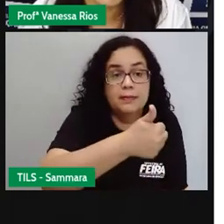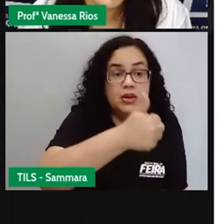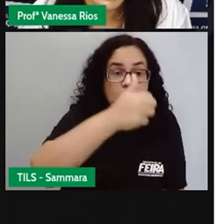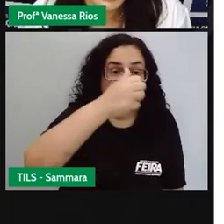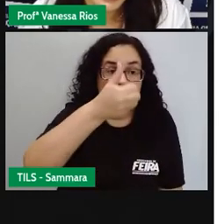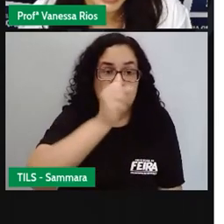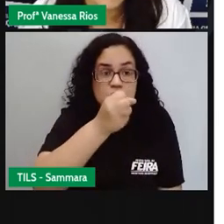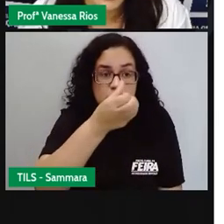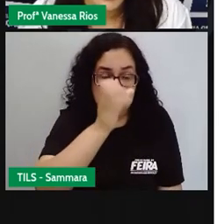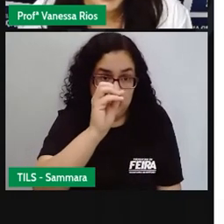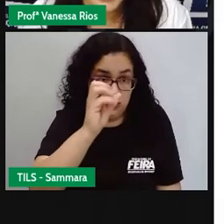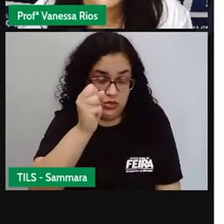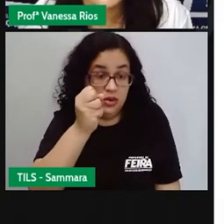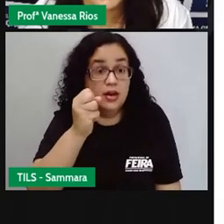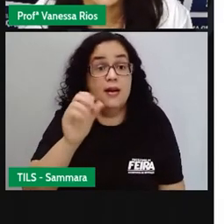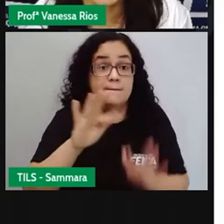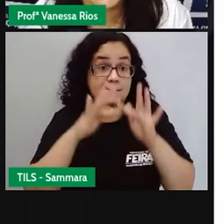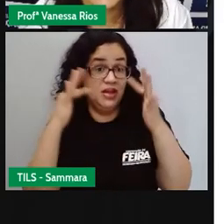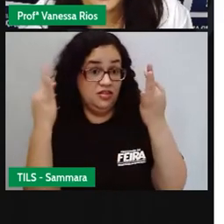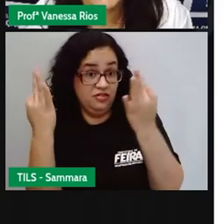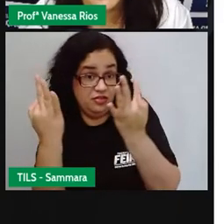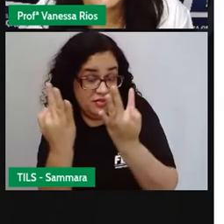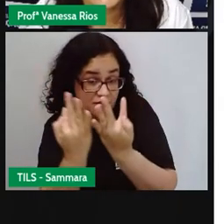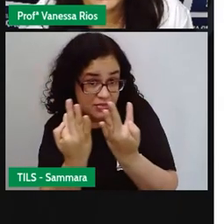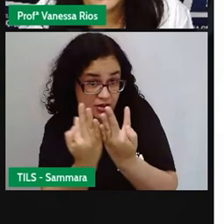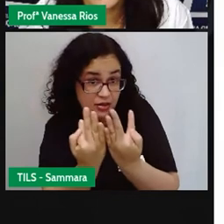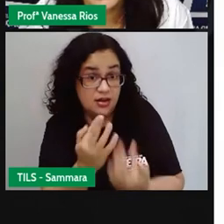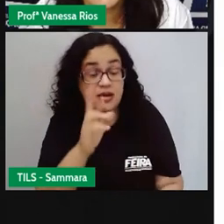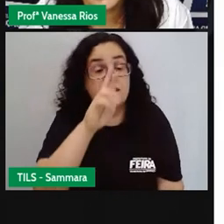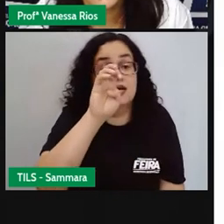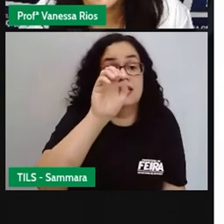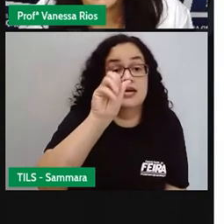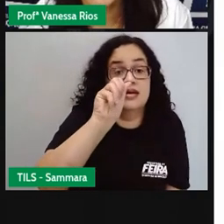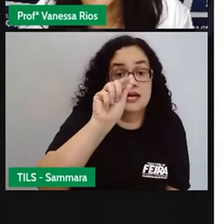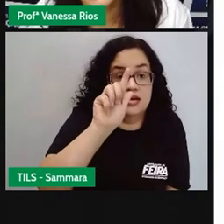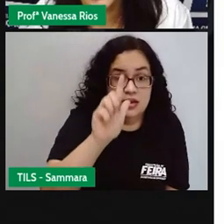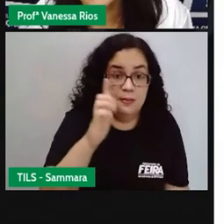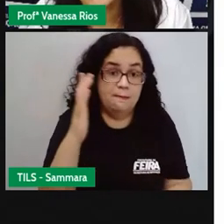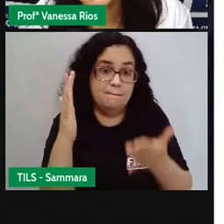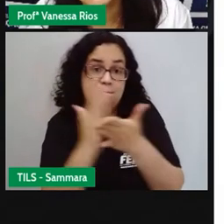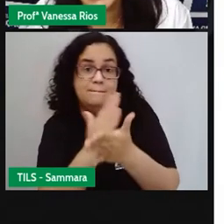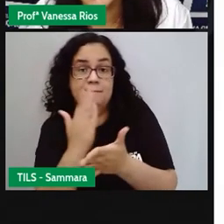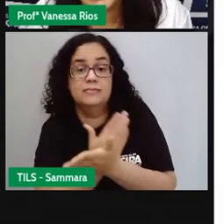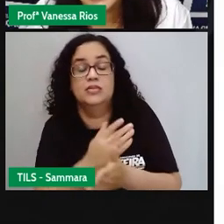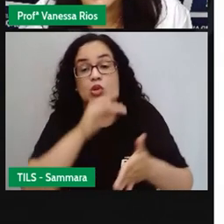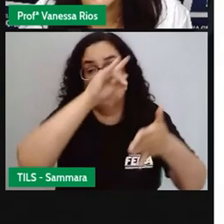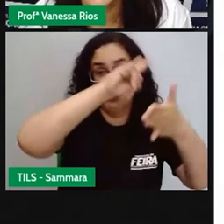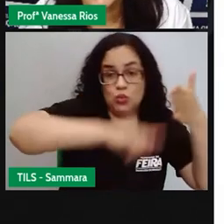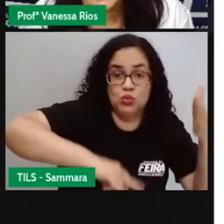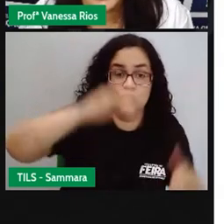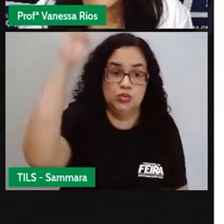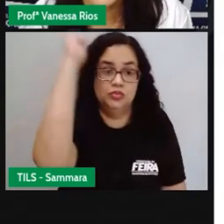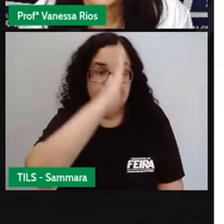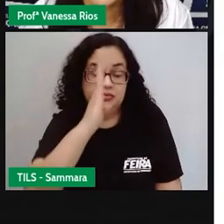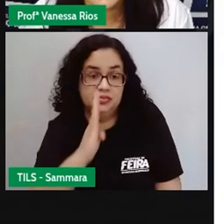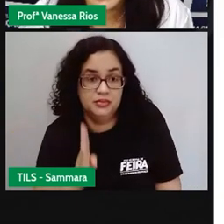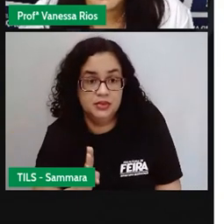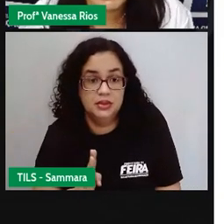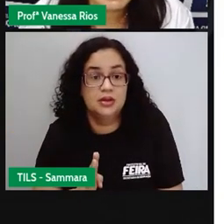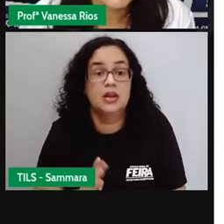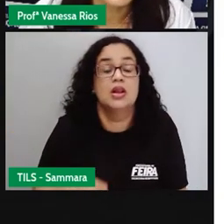pela Família Real, é a sede do maior patrimônio bibliográfico e documental do Brasil. é